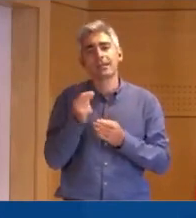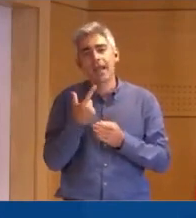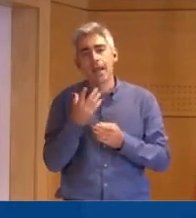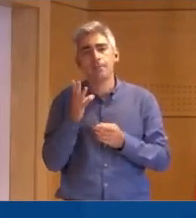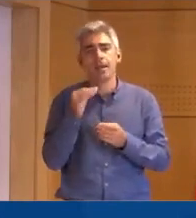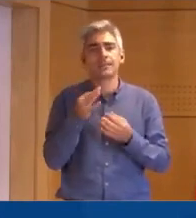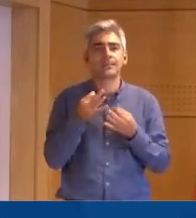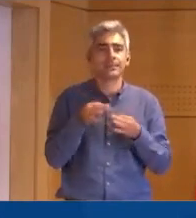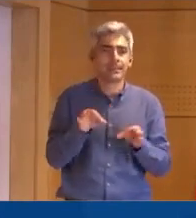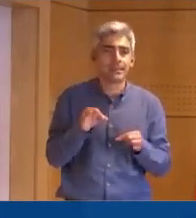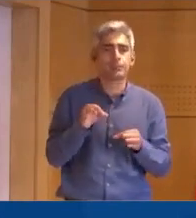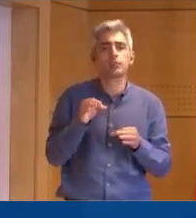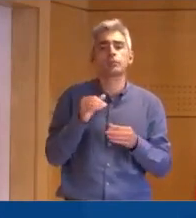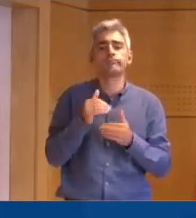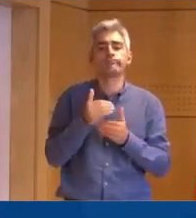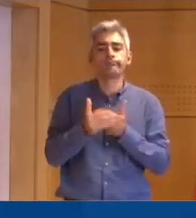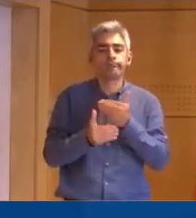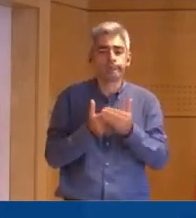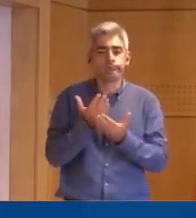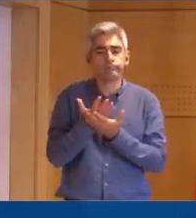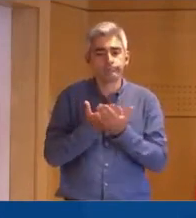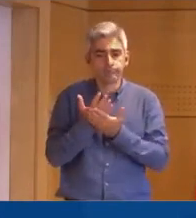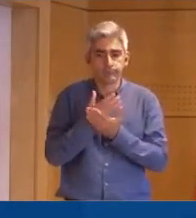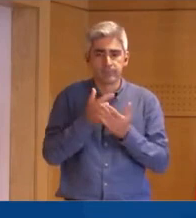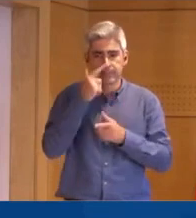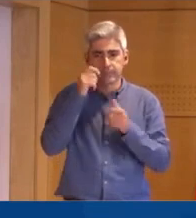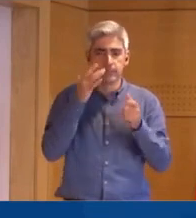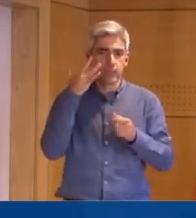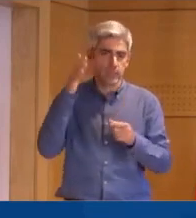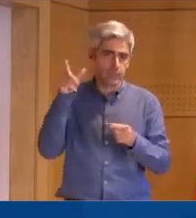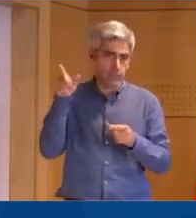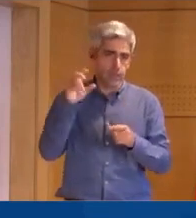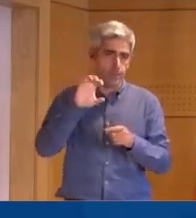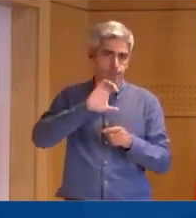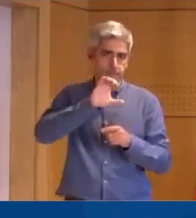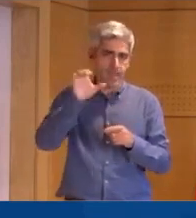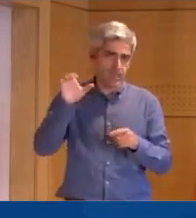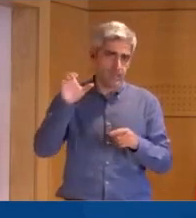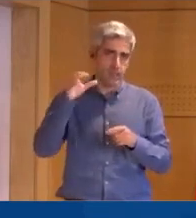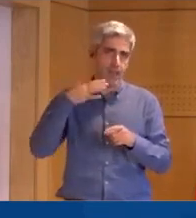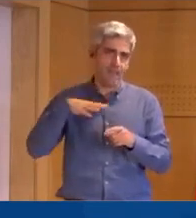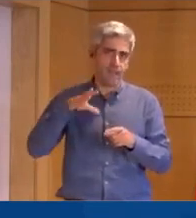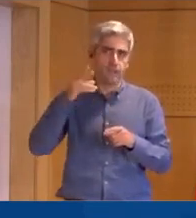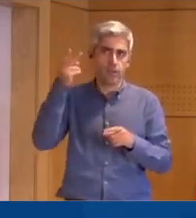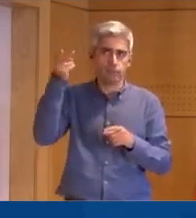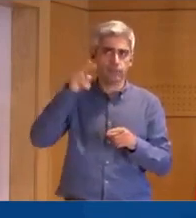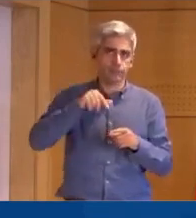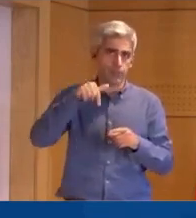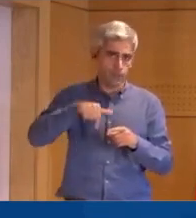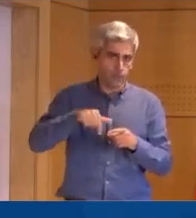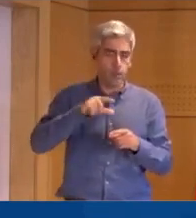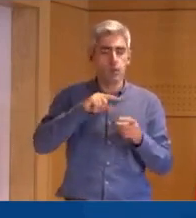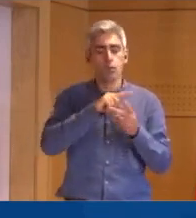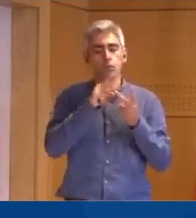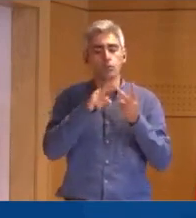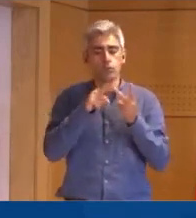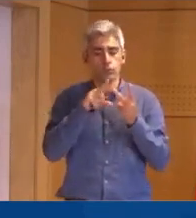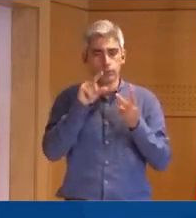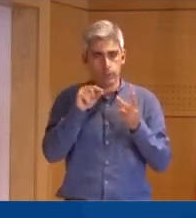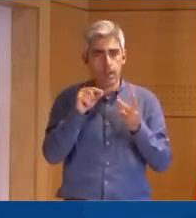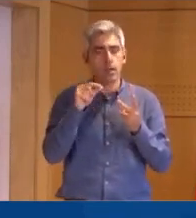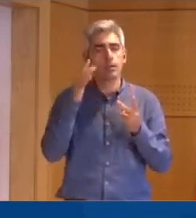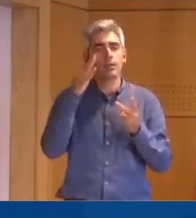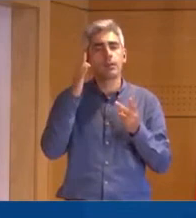procedimentos para os cidadãos estrangeiros de países terceiros que aqui queiram vir. Em segundo lugar,